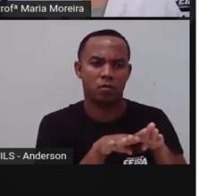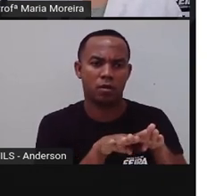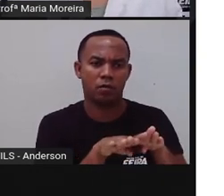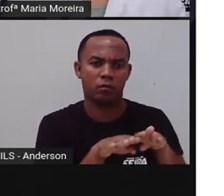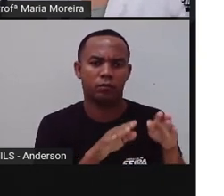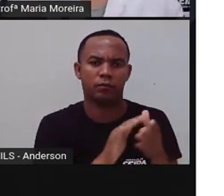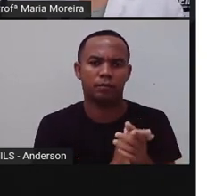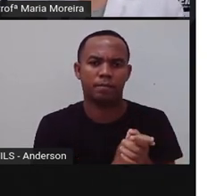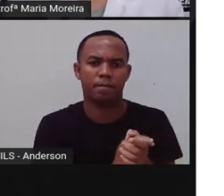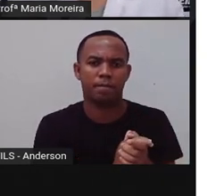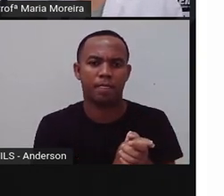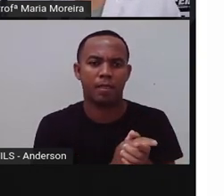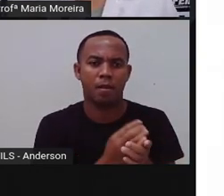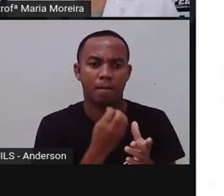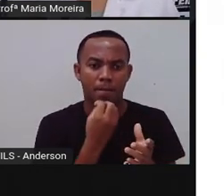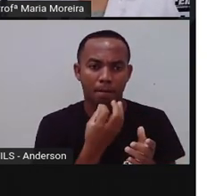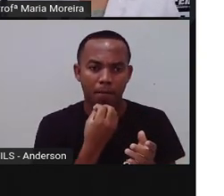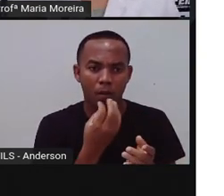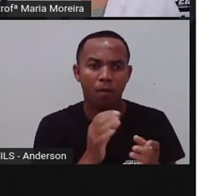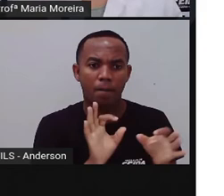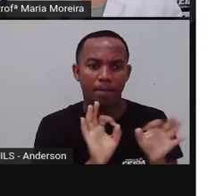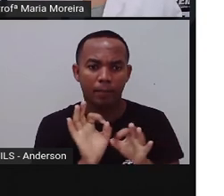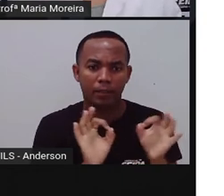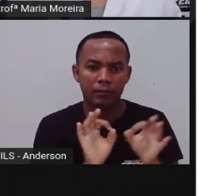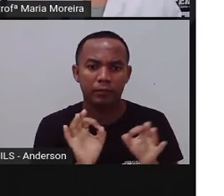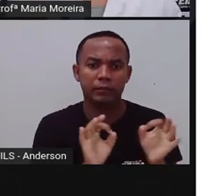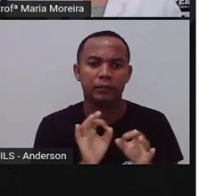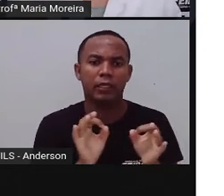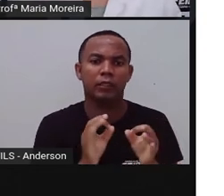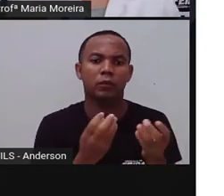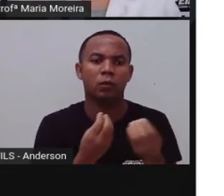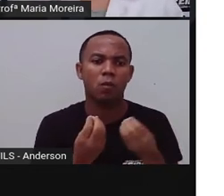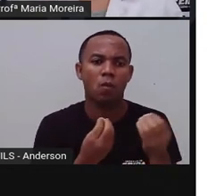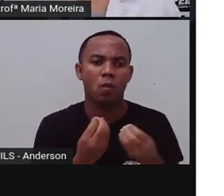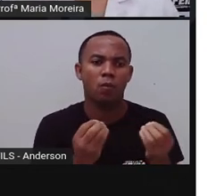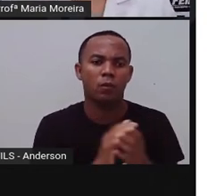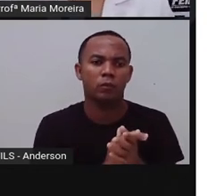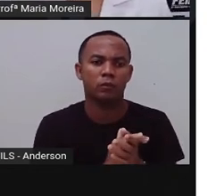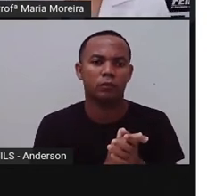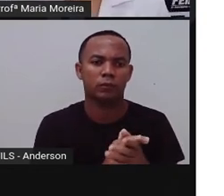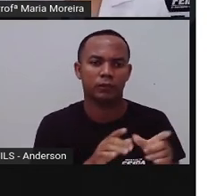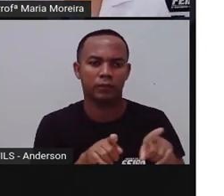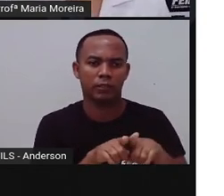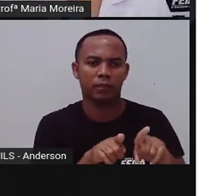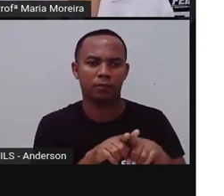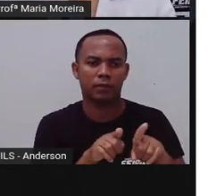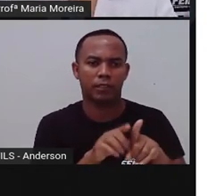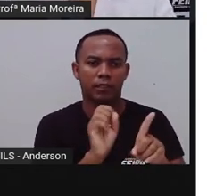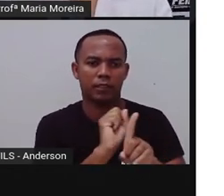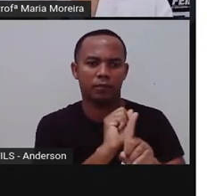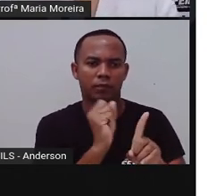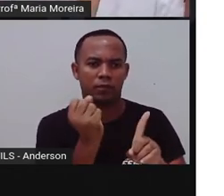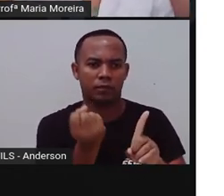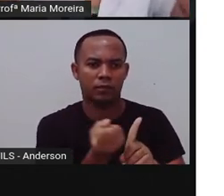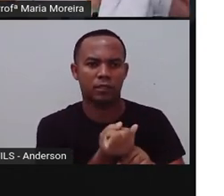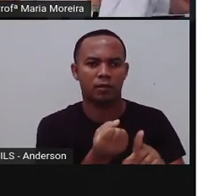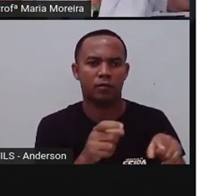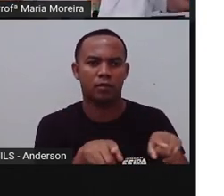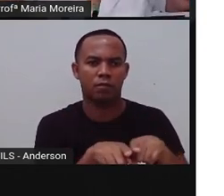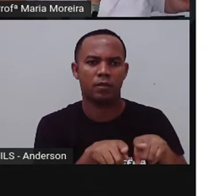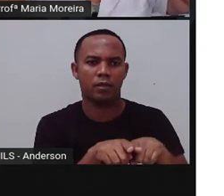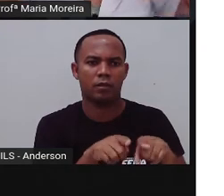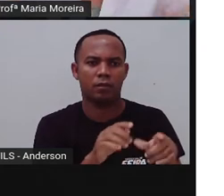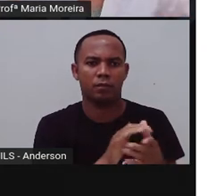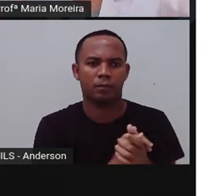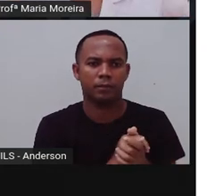quando eles são bem planejados, né? Eles acabam por gerar o quê? A igualdade social. Que seria o quê? O pobre e o rico